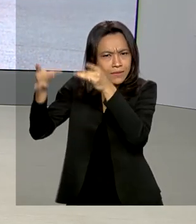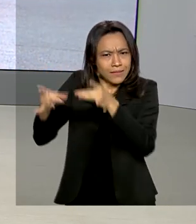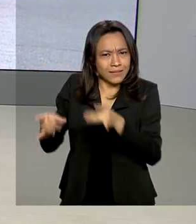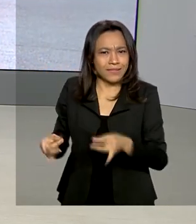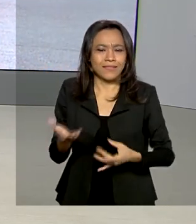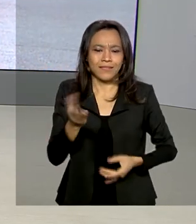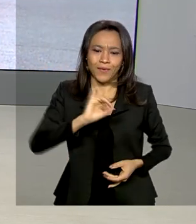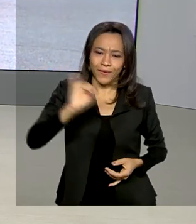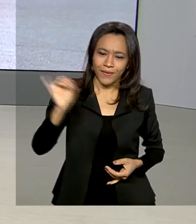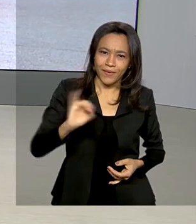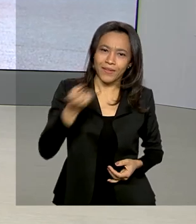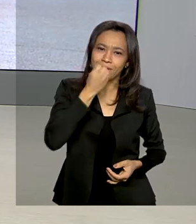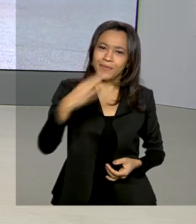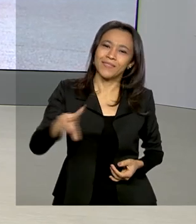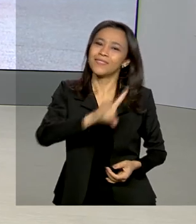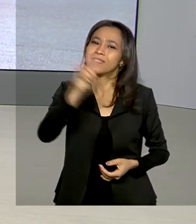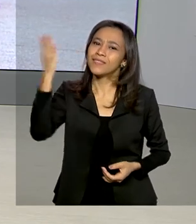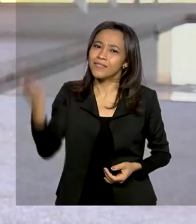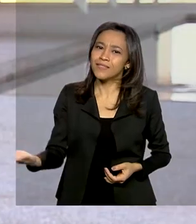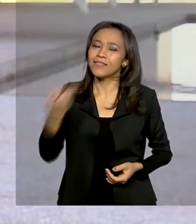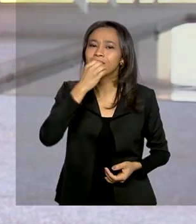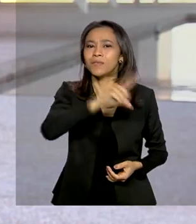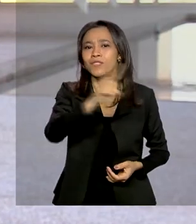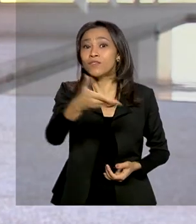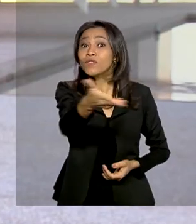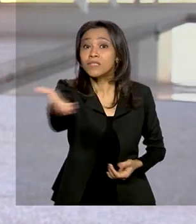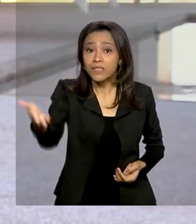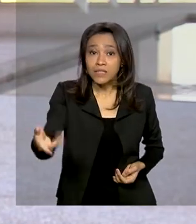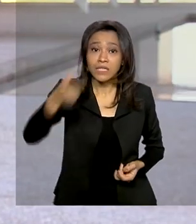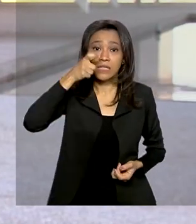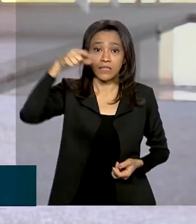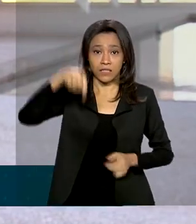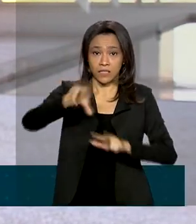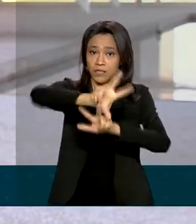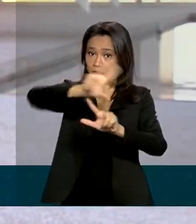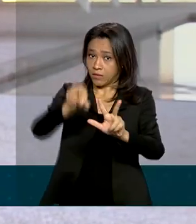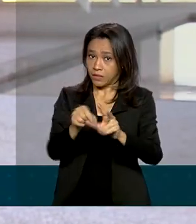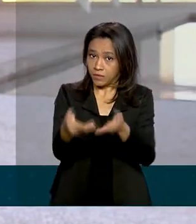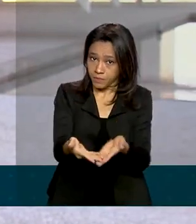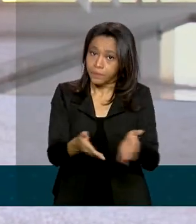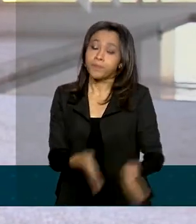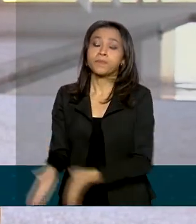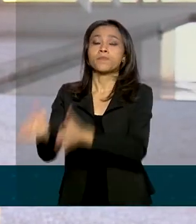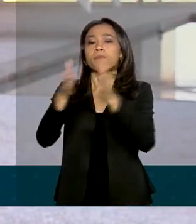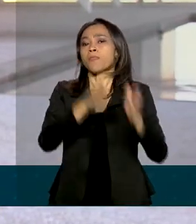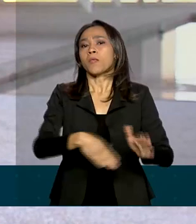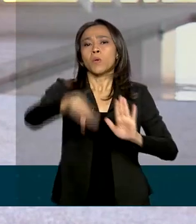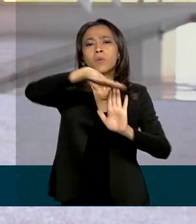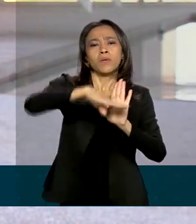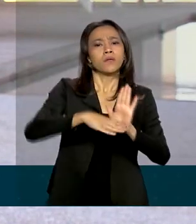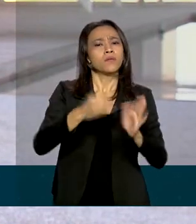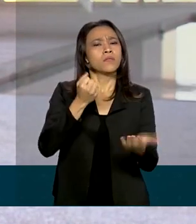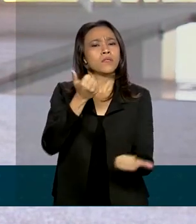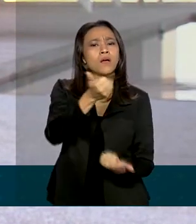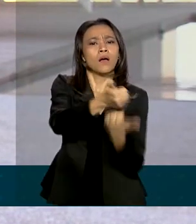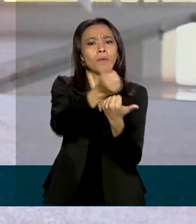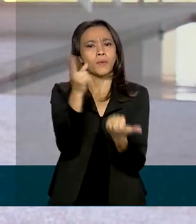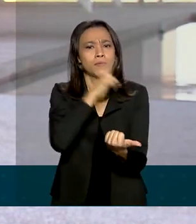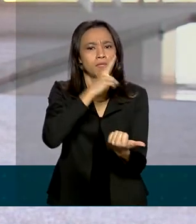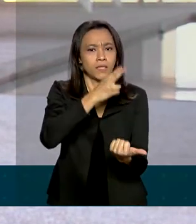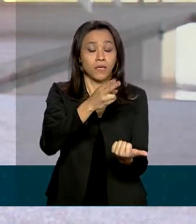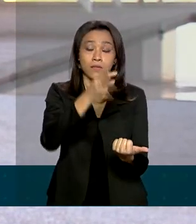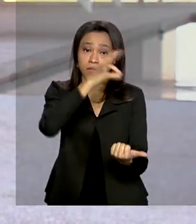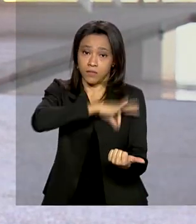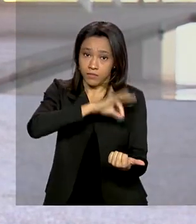Oi Renata, bom dia para você, bom dia para você que acompanha a TV Brasil. O Programa Emergencial de Manutenção do Emprego e da